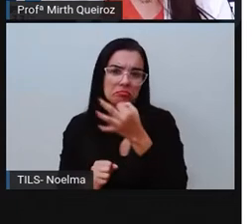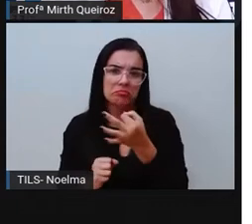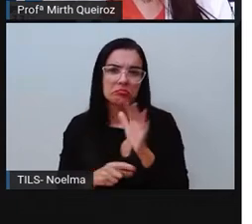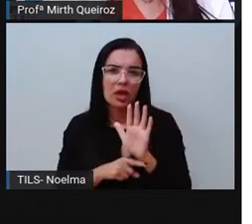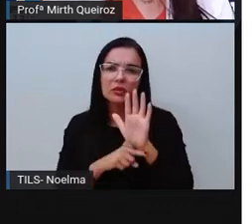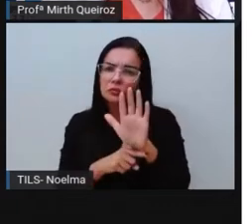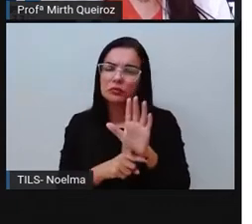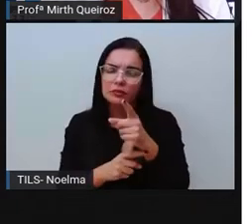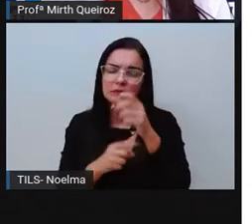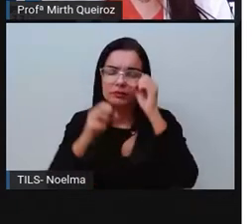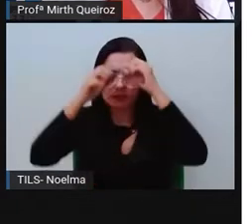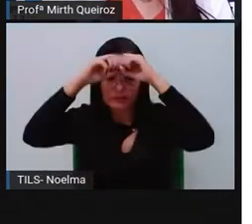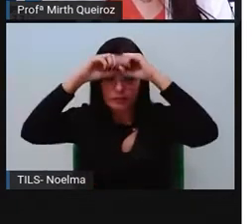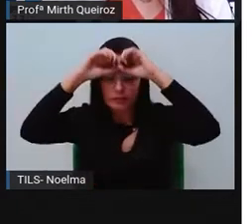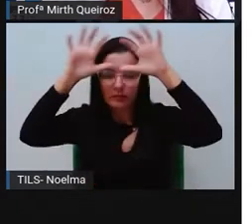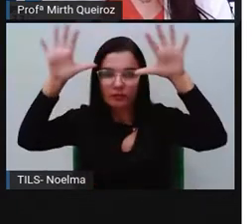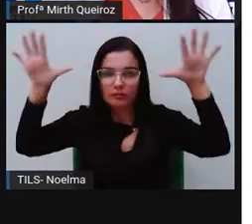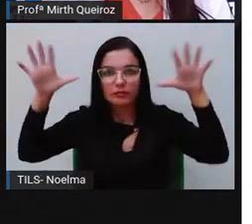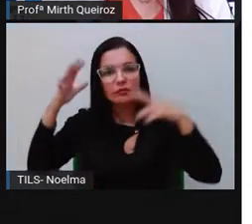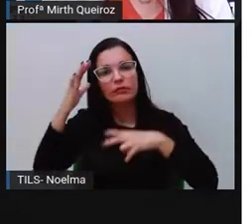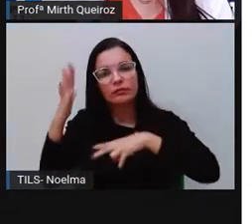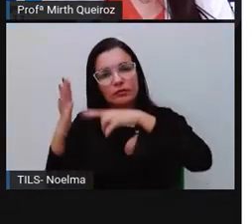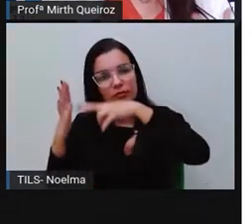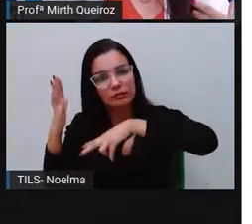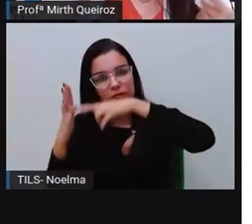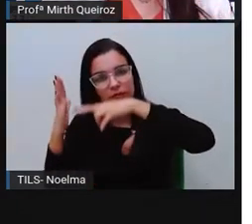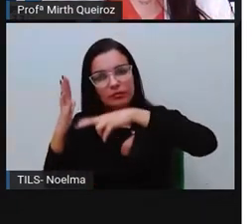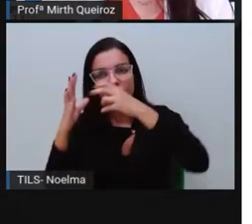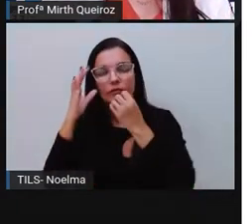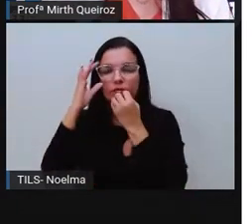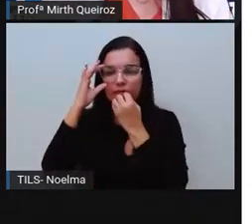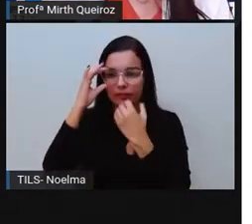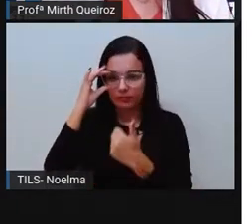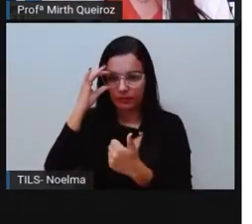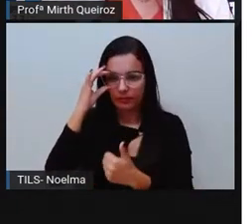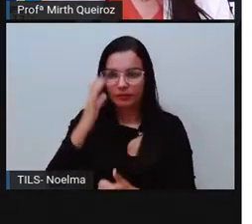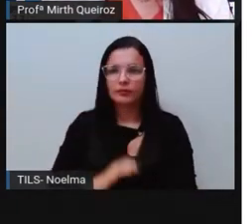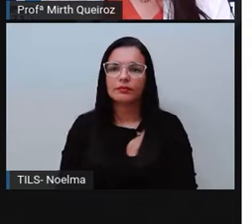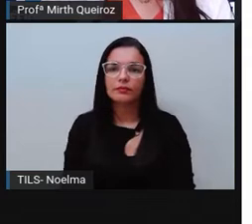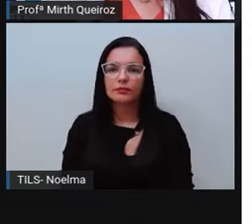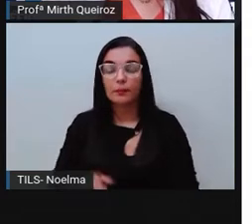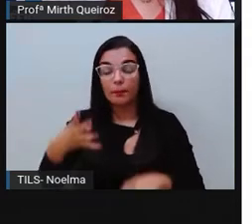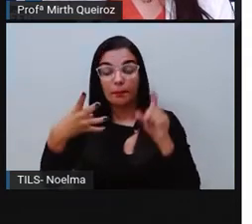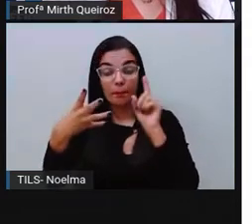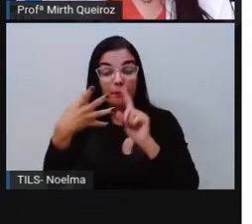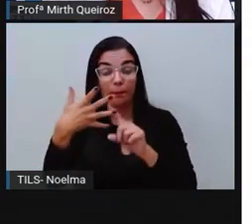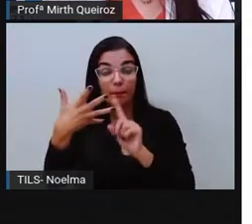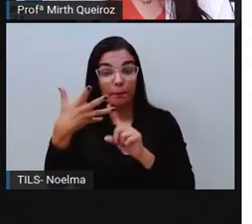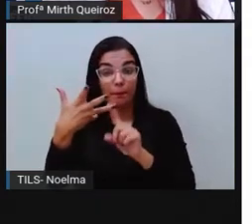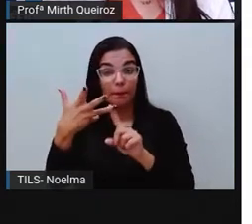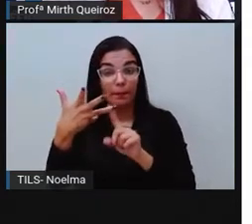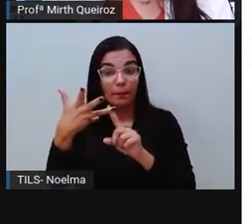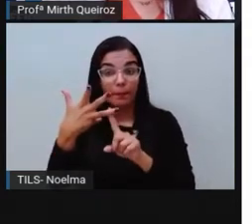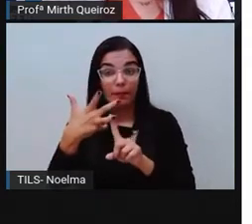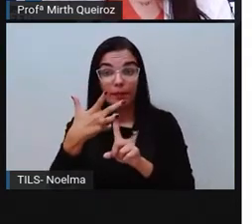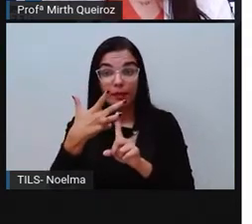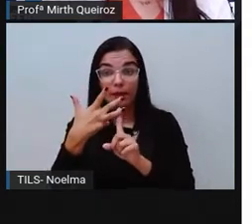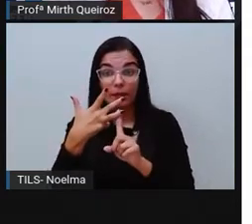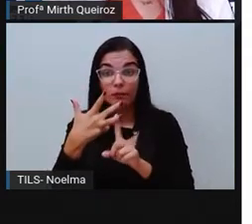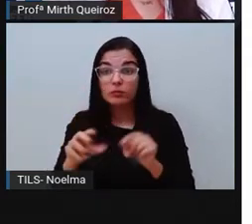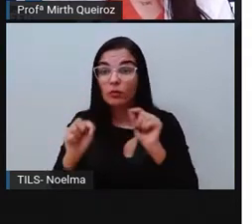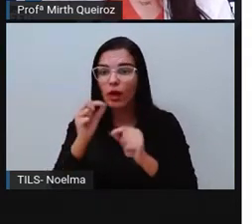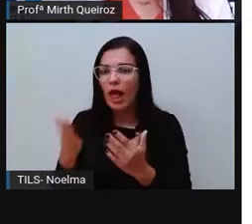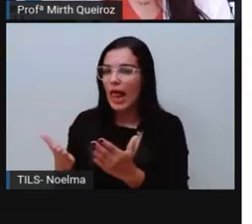favoráveis aí para o desenvolvimento aí do bom leitor, para que você se torne um leitor, certo? Os livros de